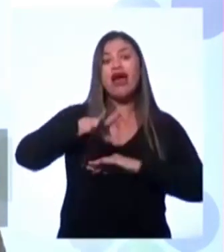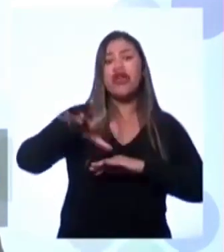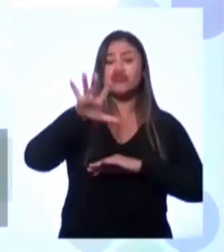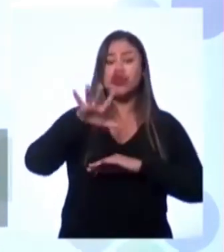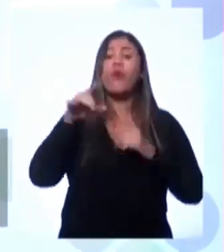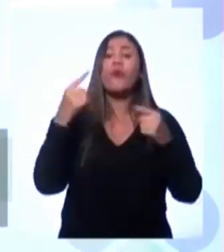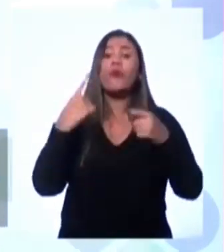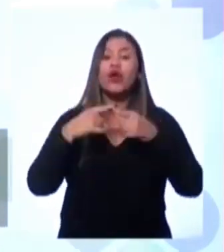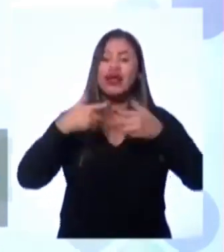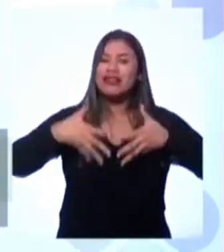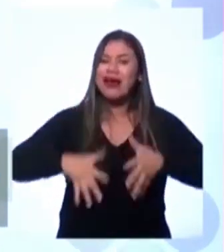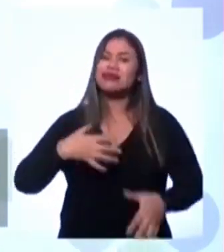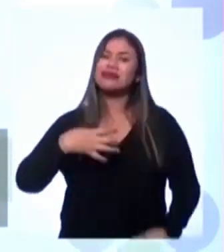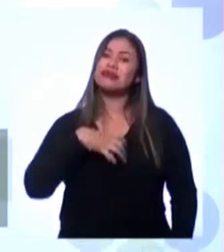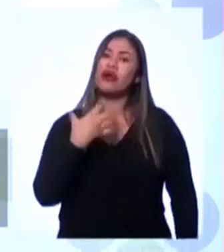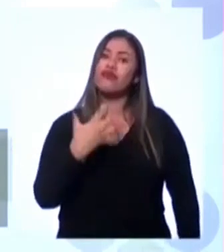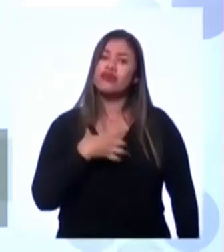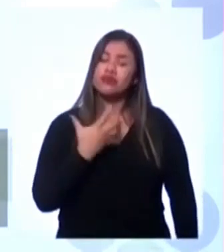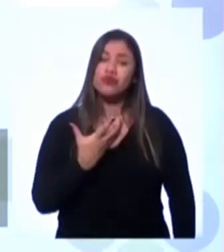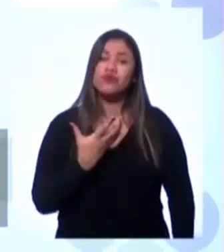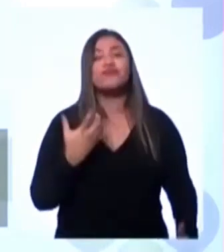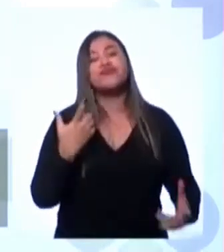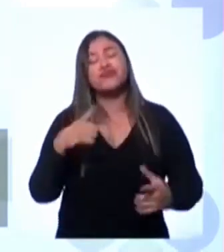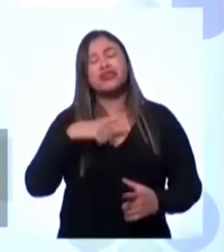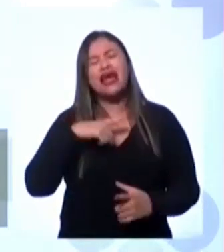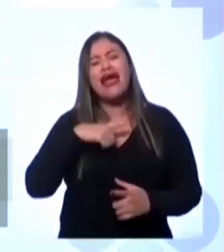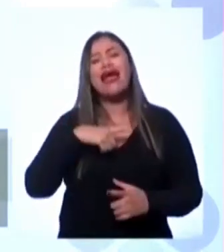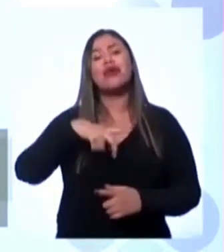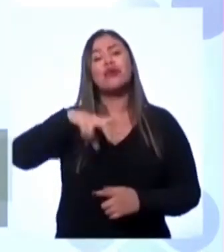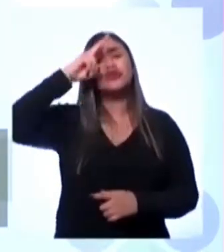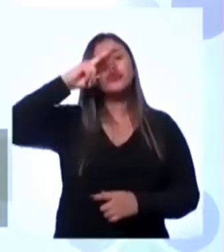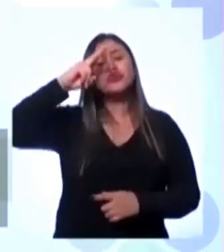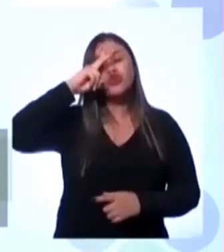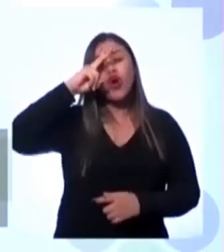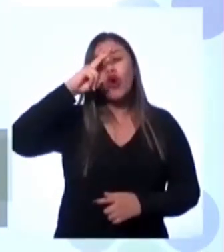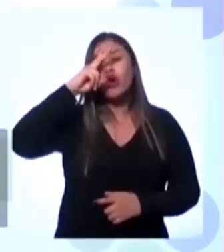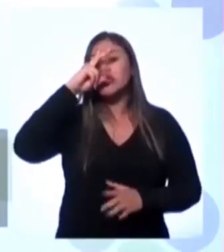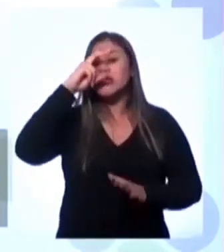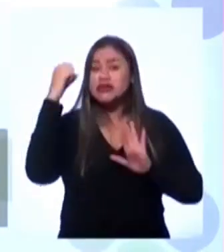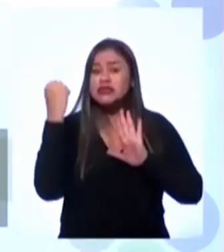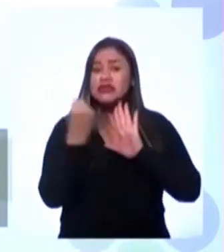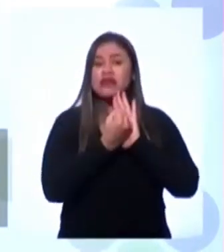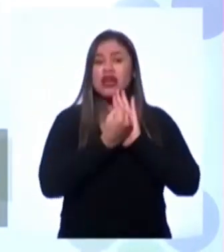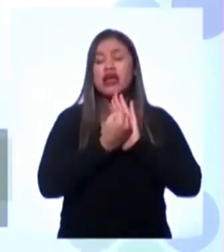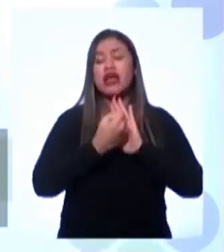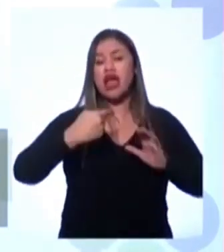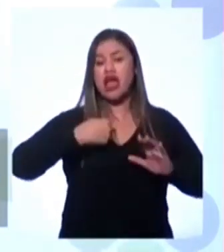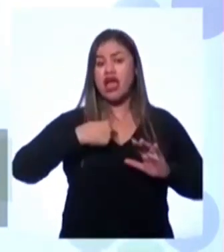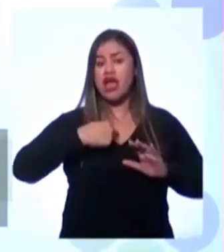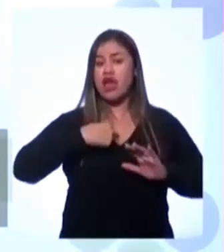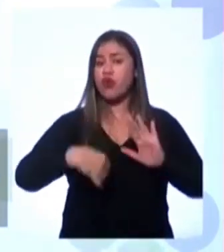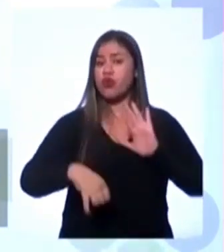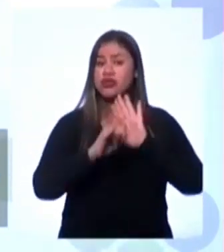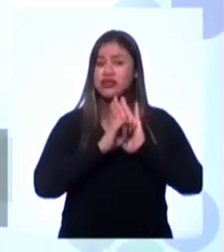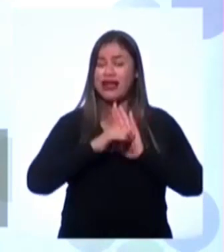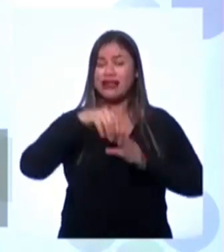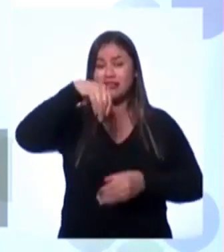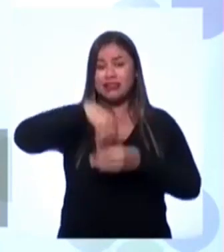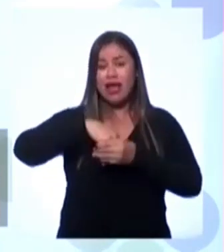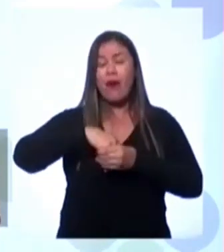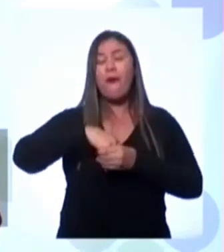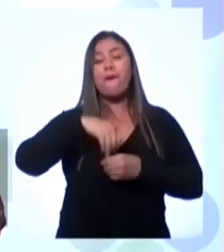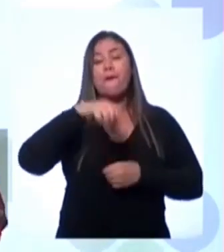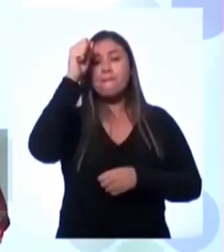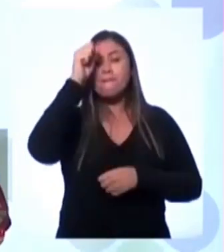Existe ali uma história e essa história marca a maneira em que eu sou identificada dentro do meu país e fora dele também.